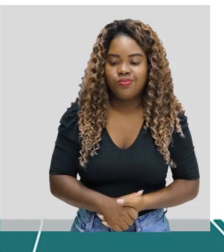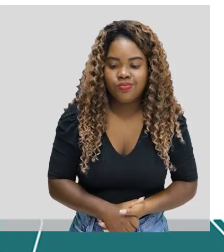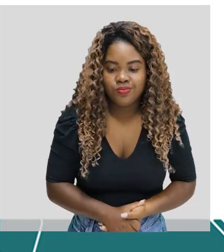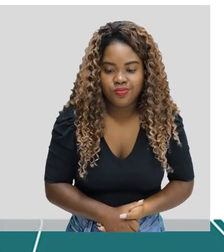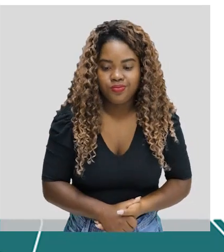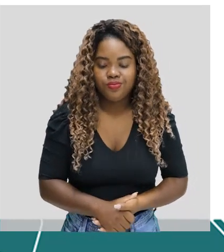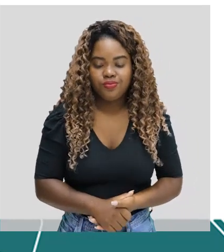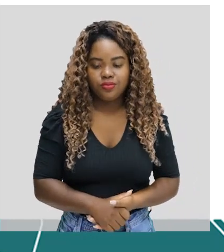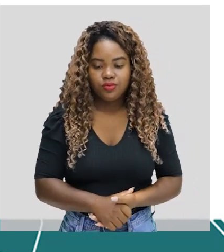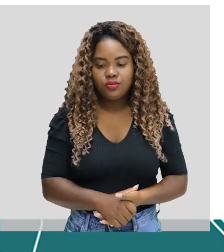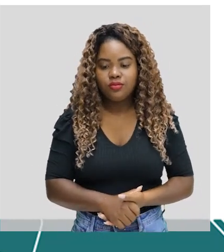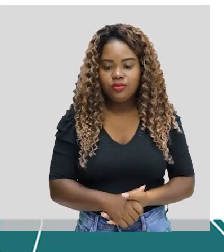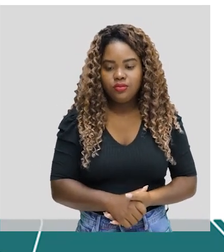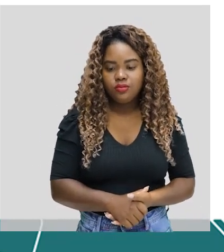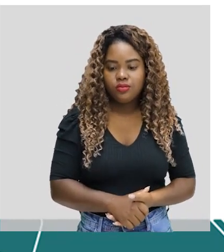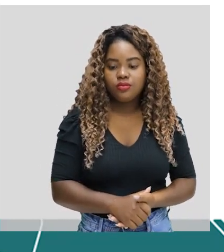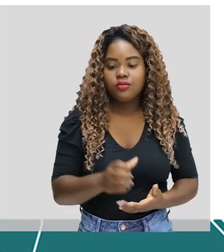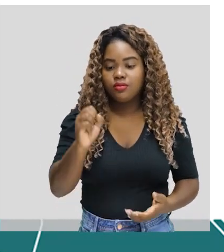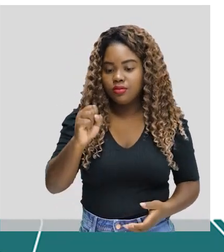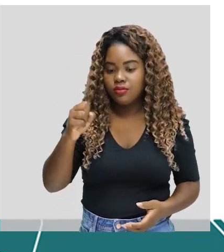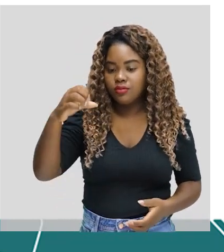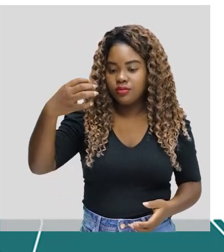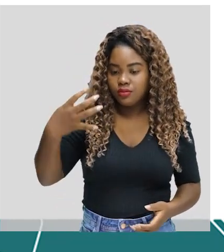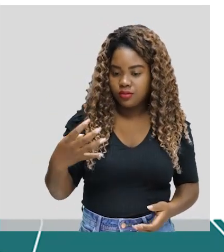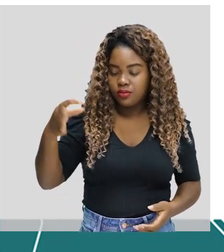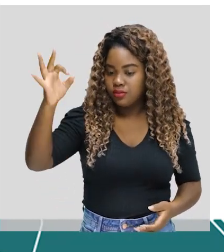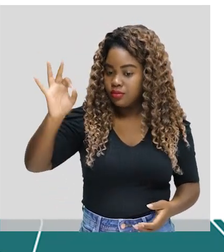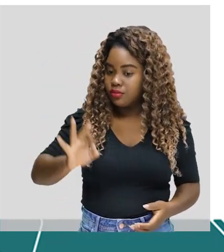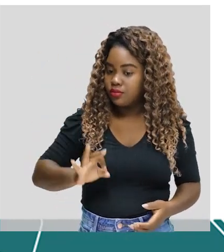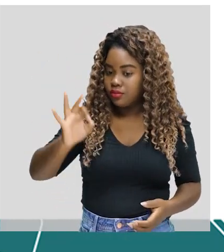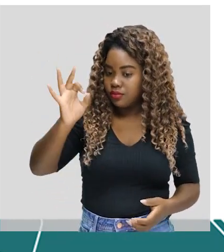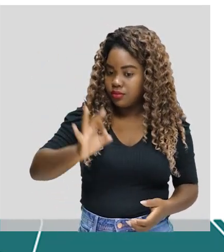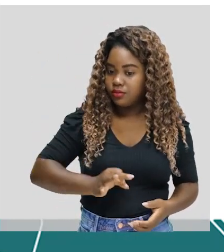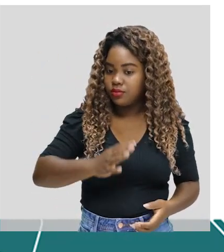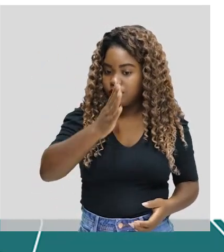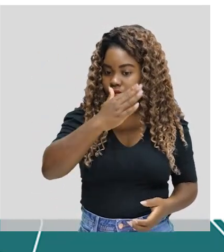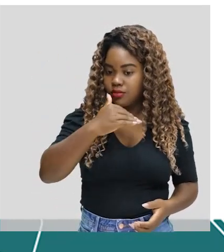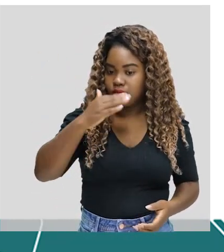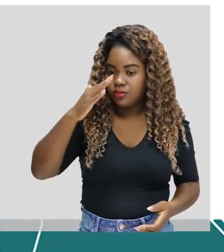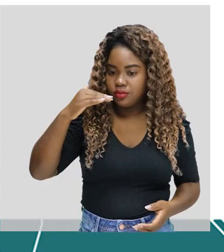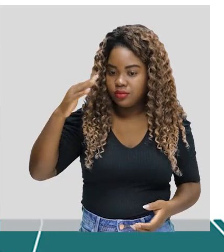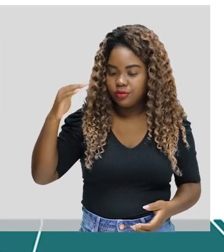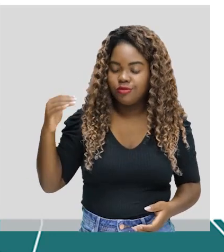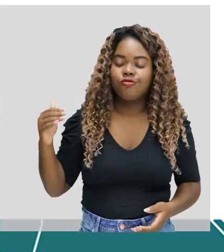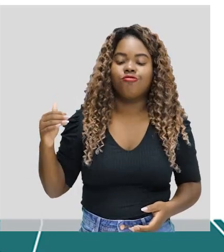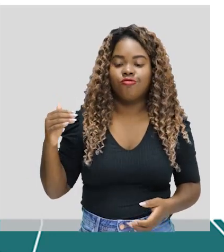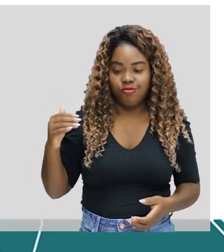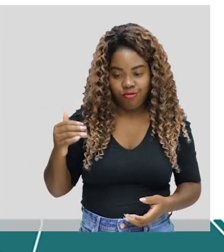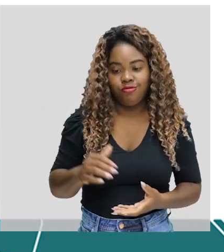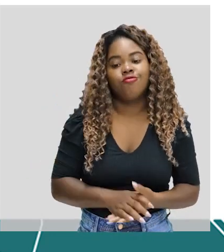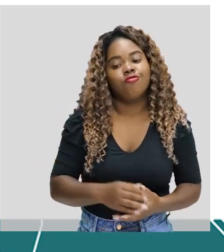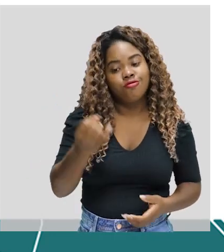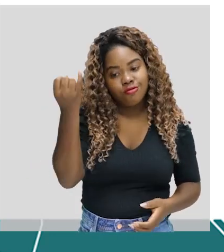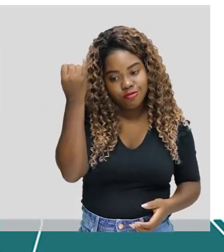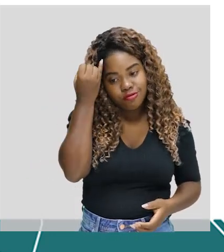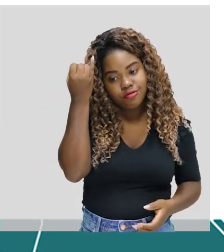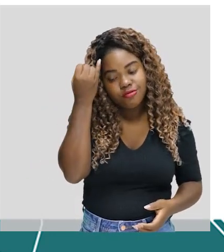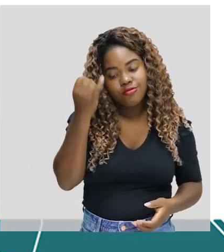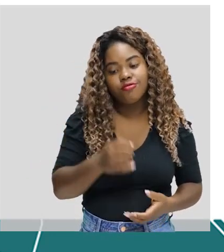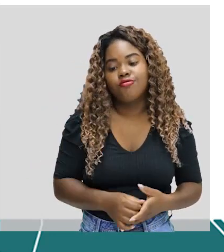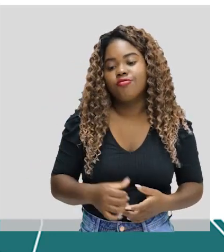subindo o número de sedentarismo. 84% dos adolescentes são sedentários contra apenas